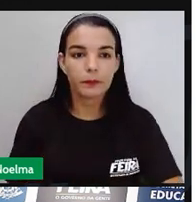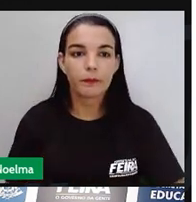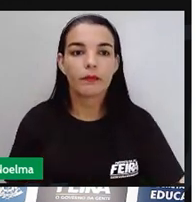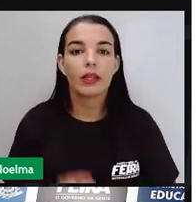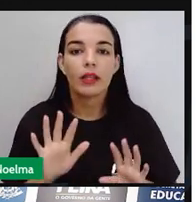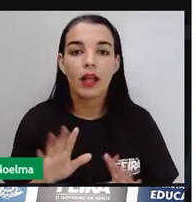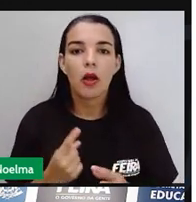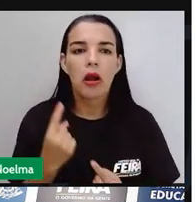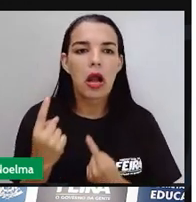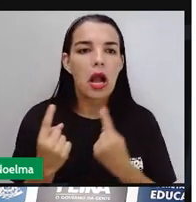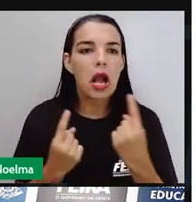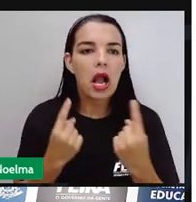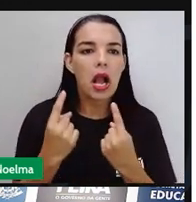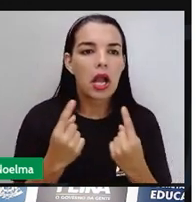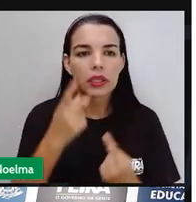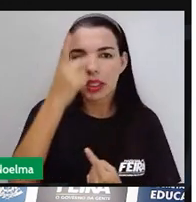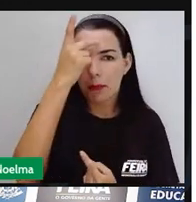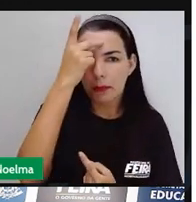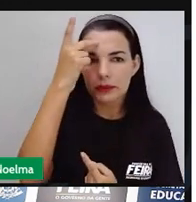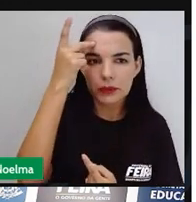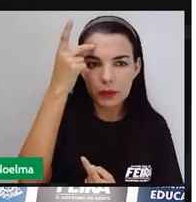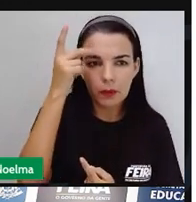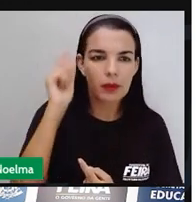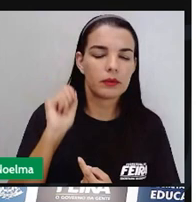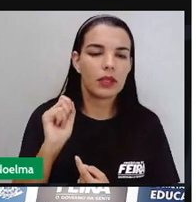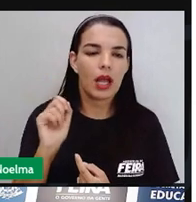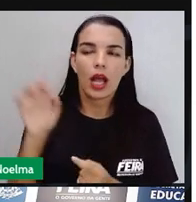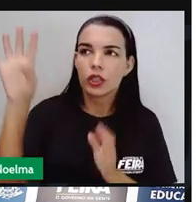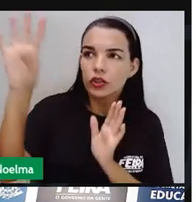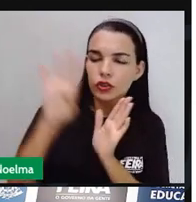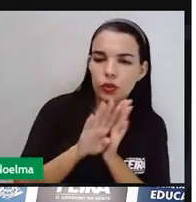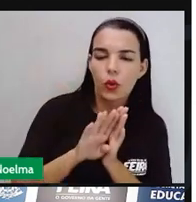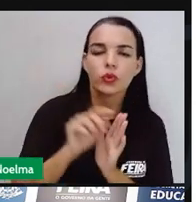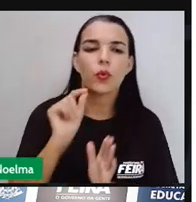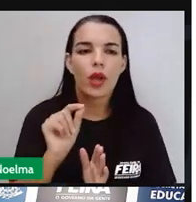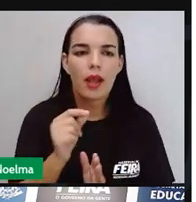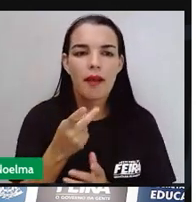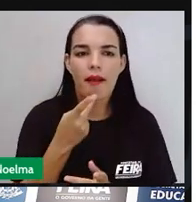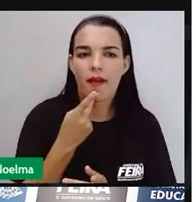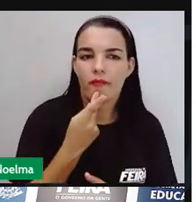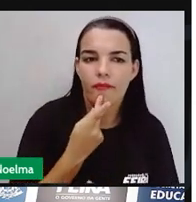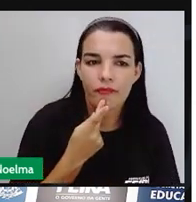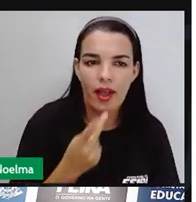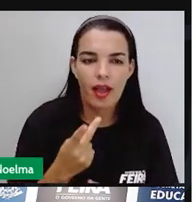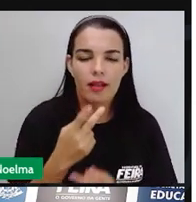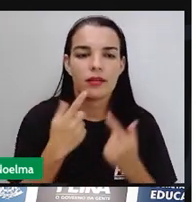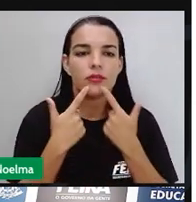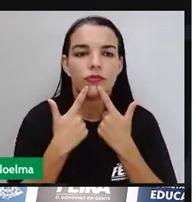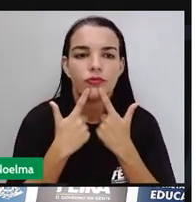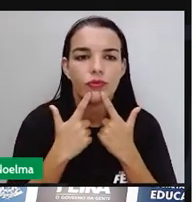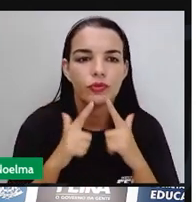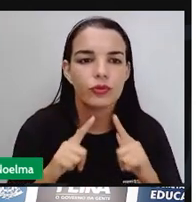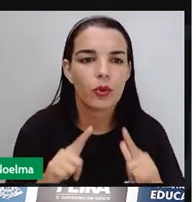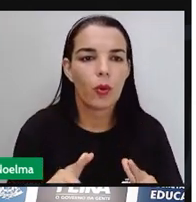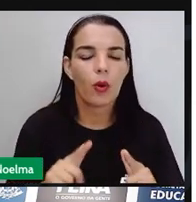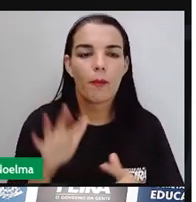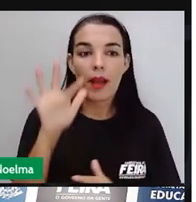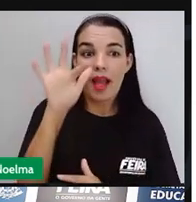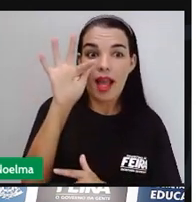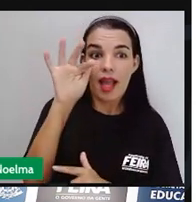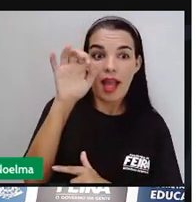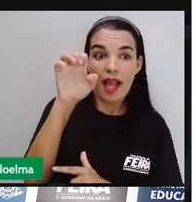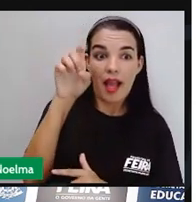Cada indivíduo trouxe seu idioma, sua fé, suas habilidades, tal qual a gente falou sobre os